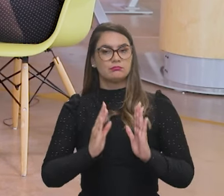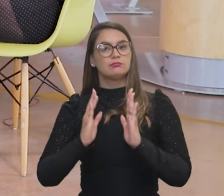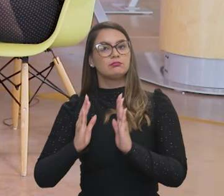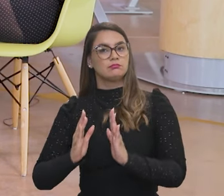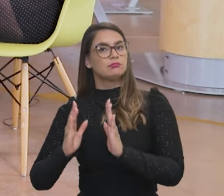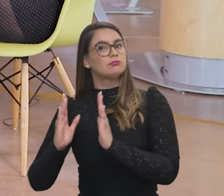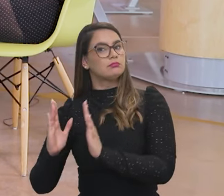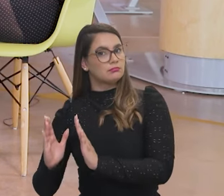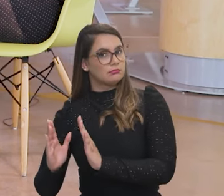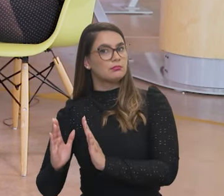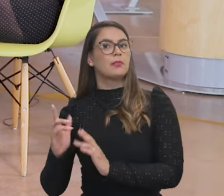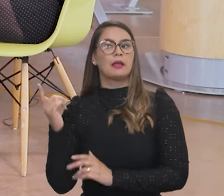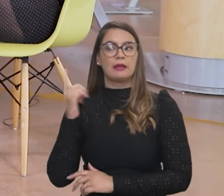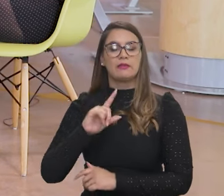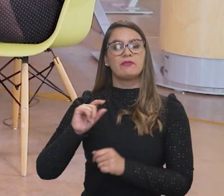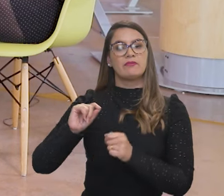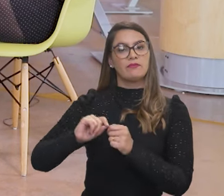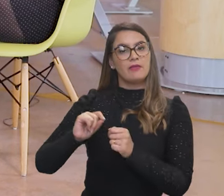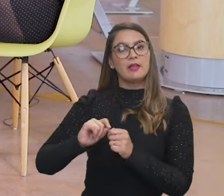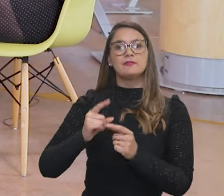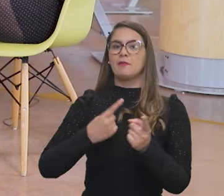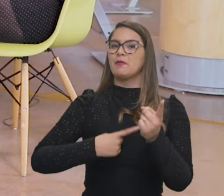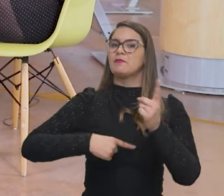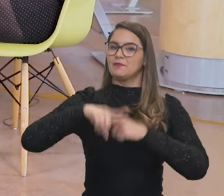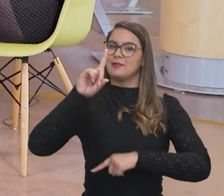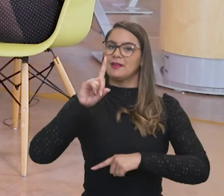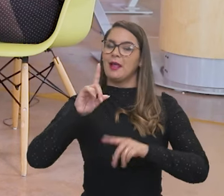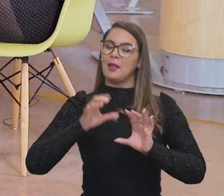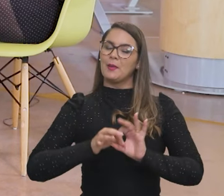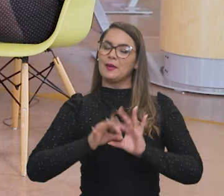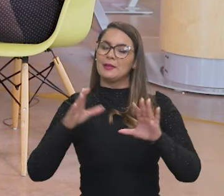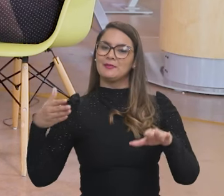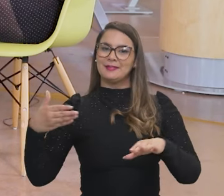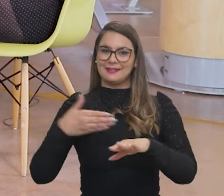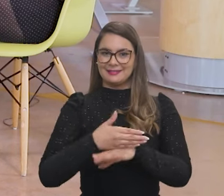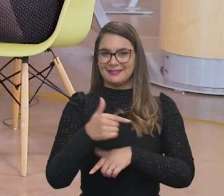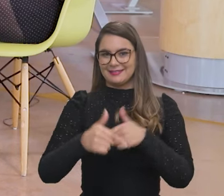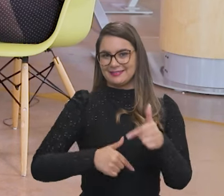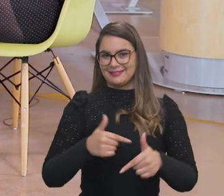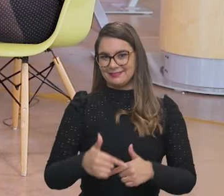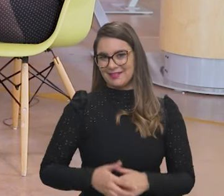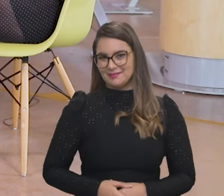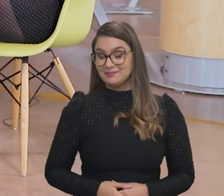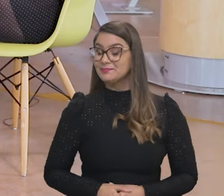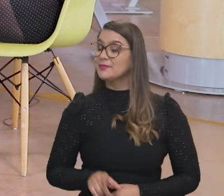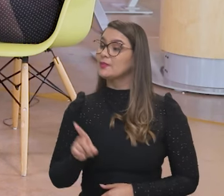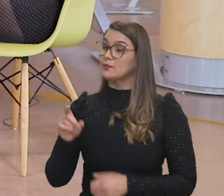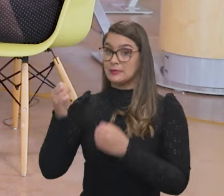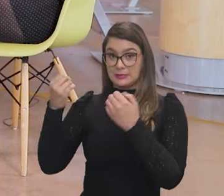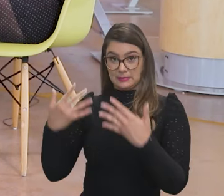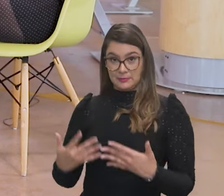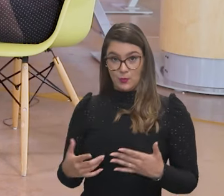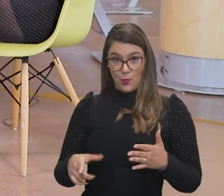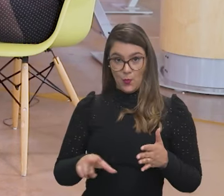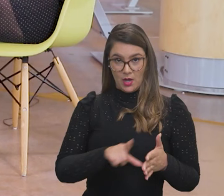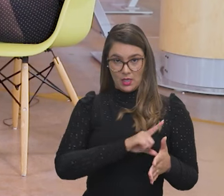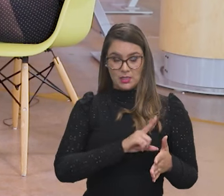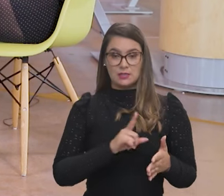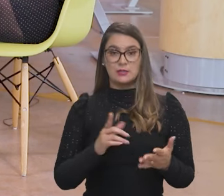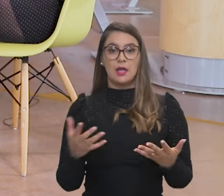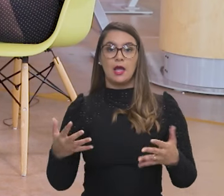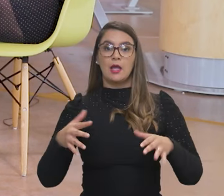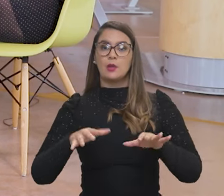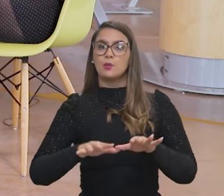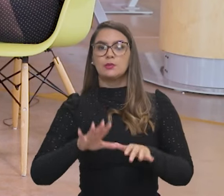que eles virarão aptos, né, a entrar no mercado de trabalho. A senhora mencionou no início,